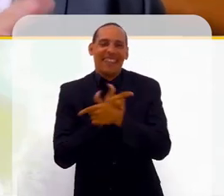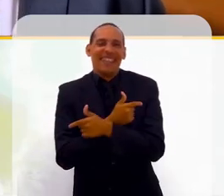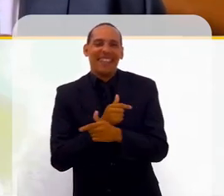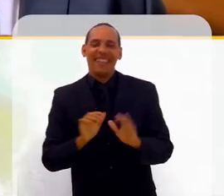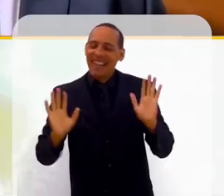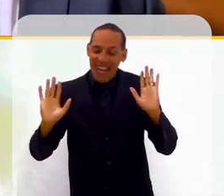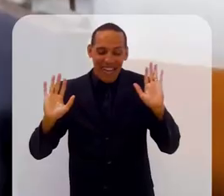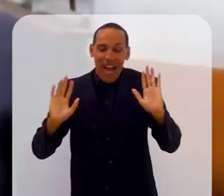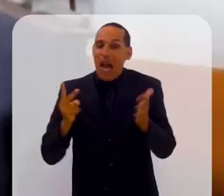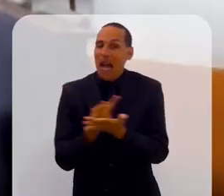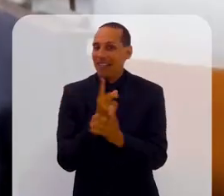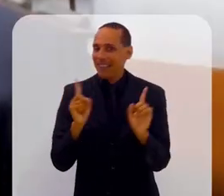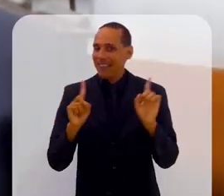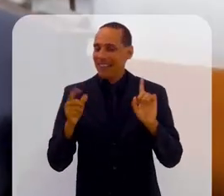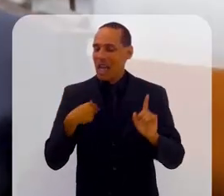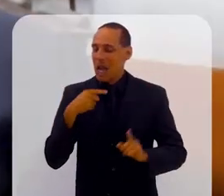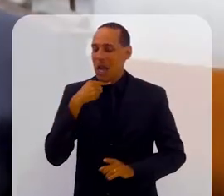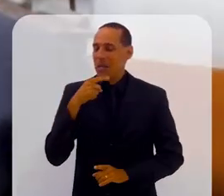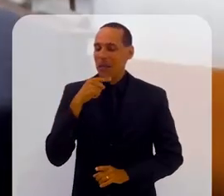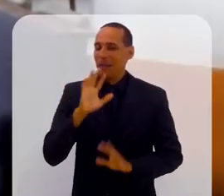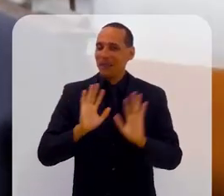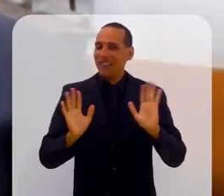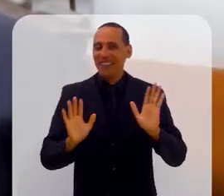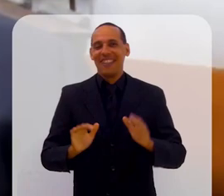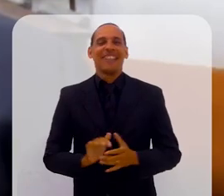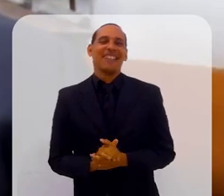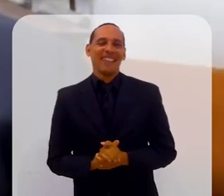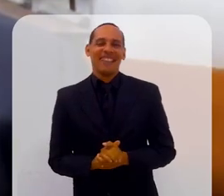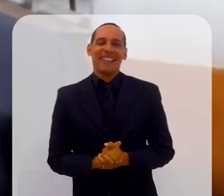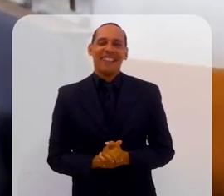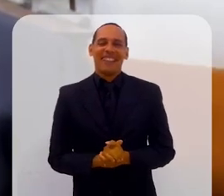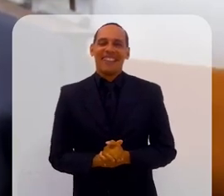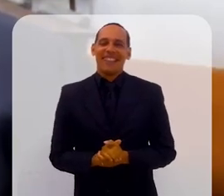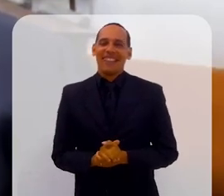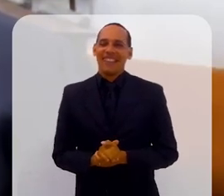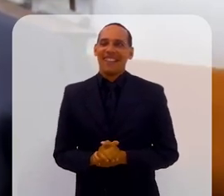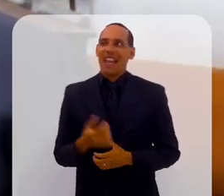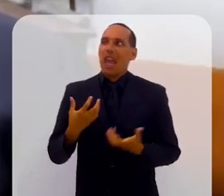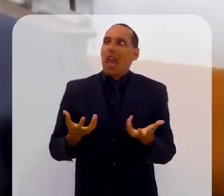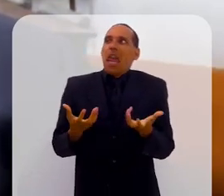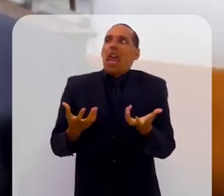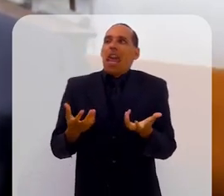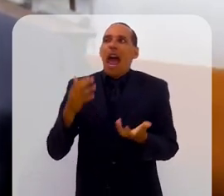Mas, enfim, esse eu não consegui realizar esse...